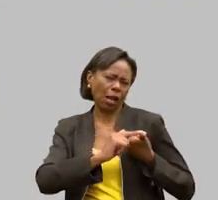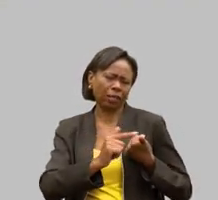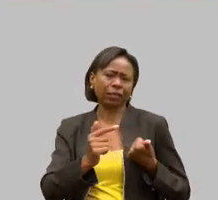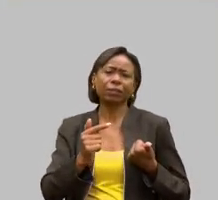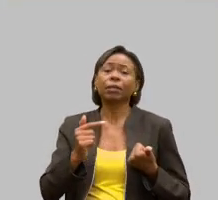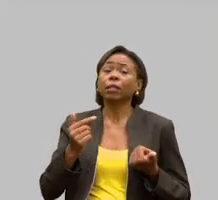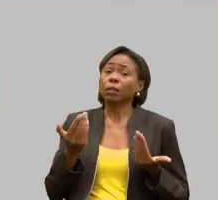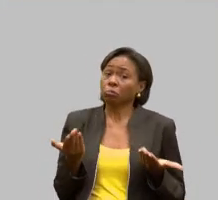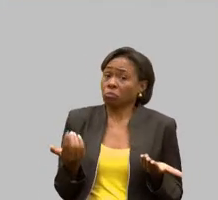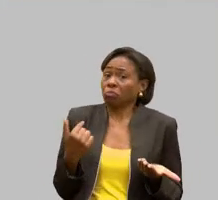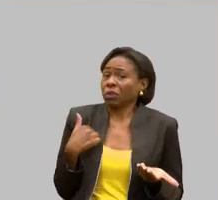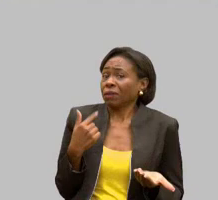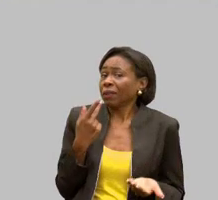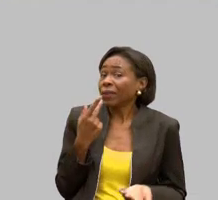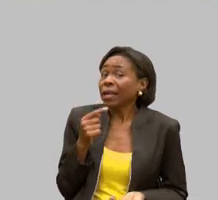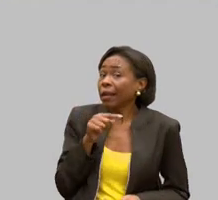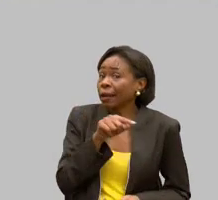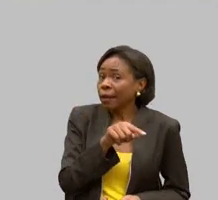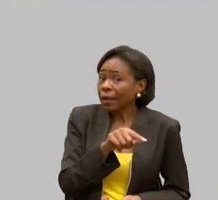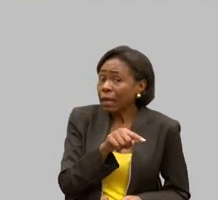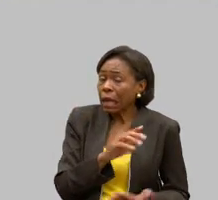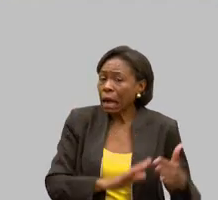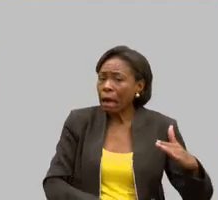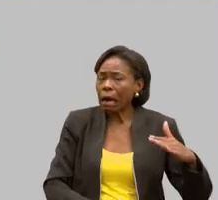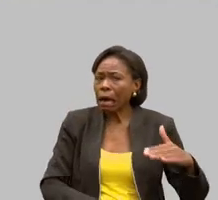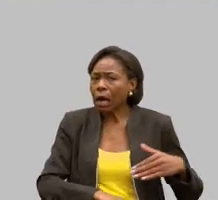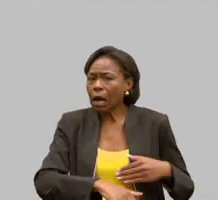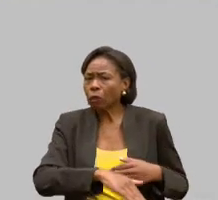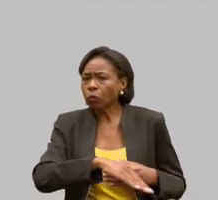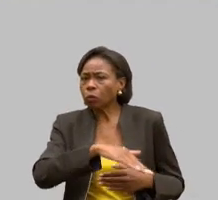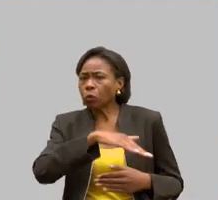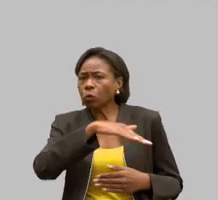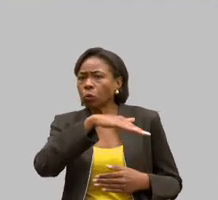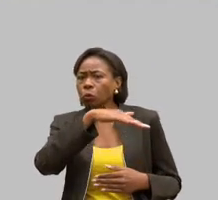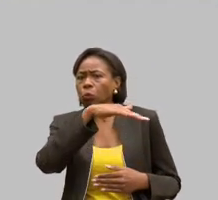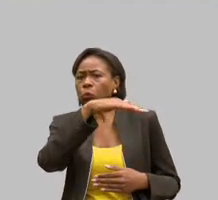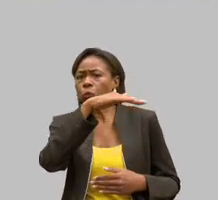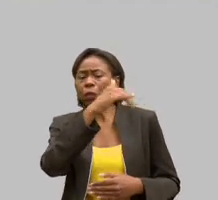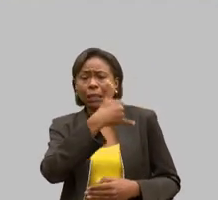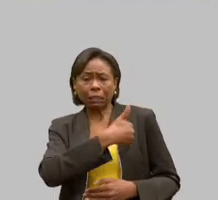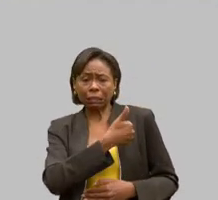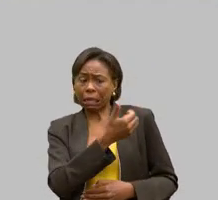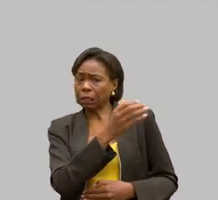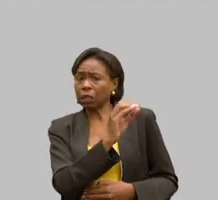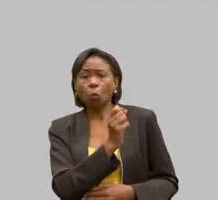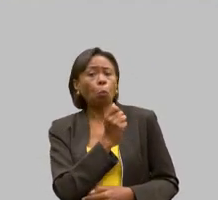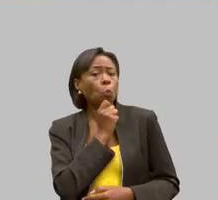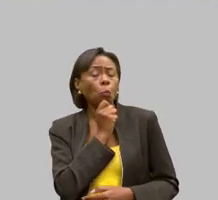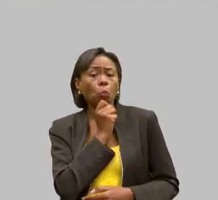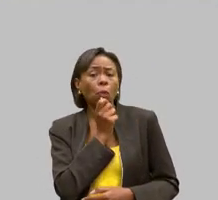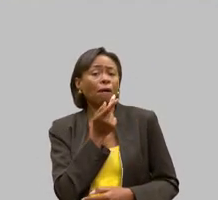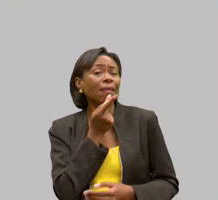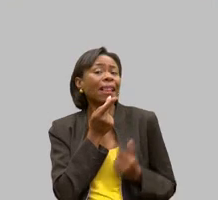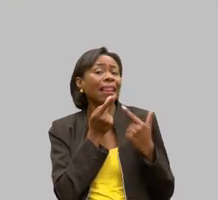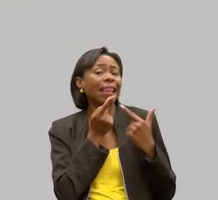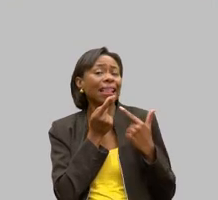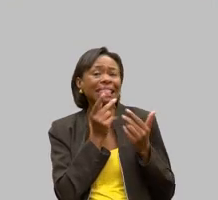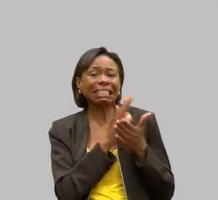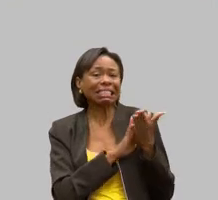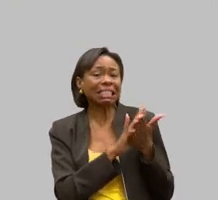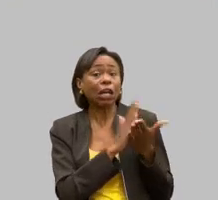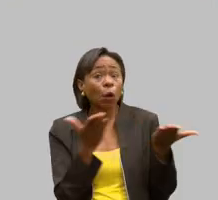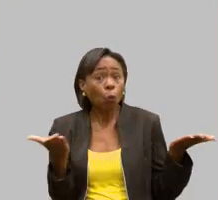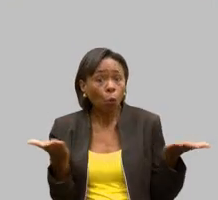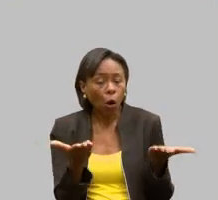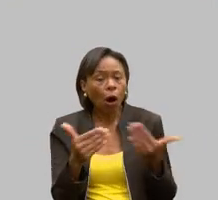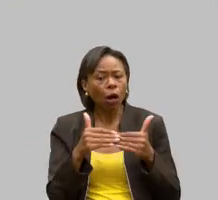não conseguia falar, ele era um apaiano nato ali, e hoje ele evoluiu, foi incluído na sociedade